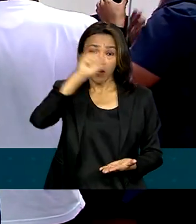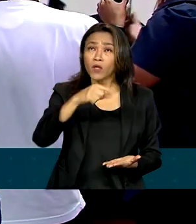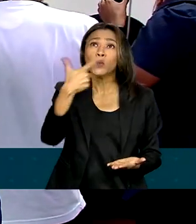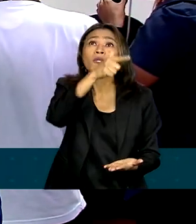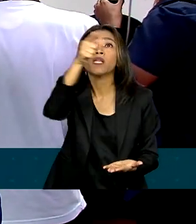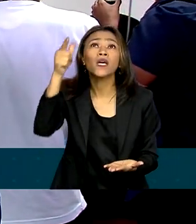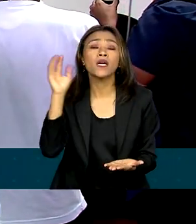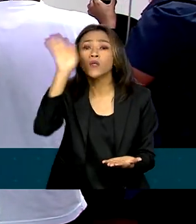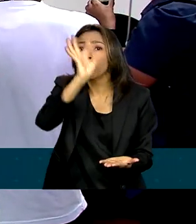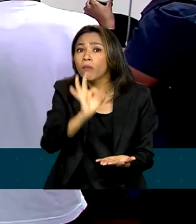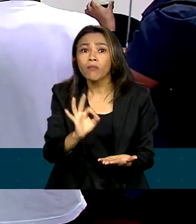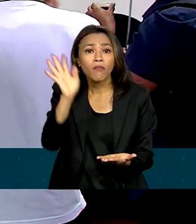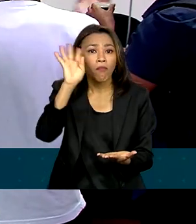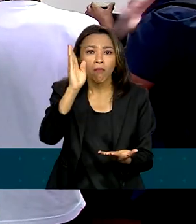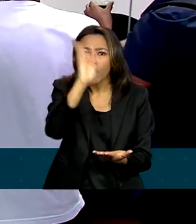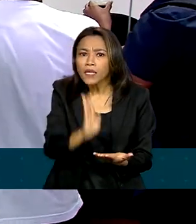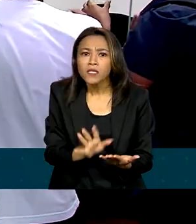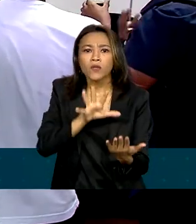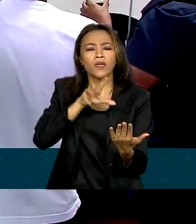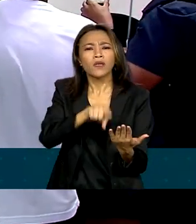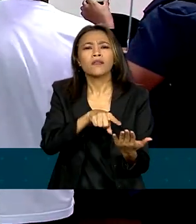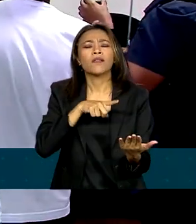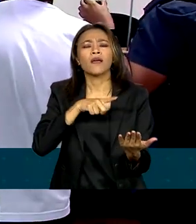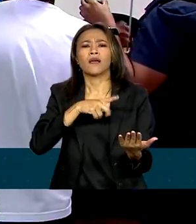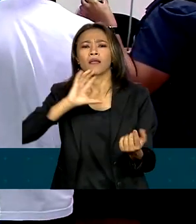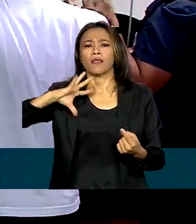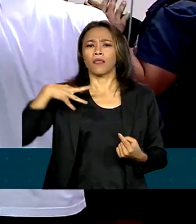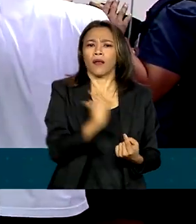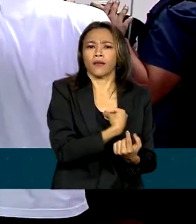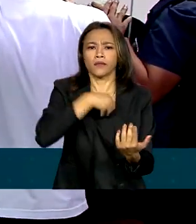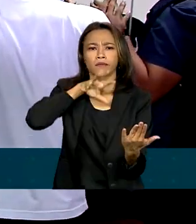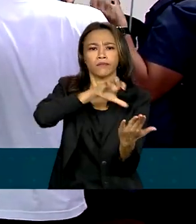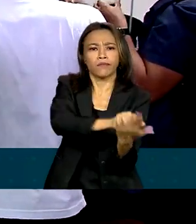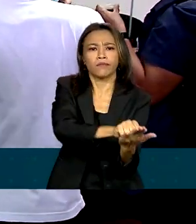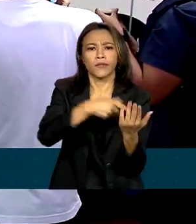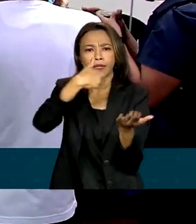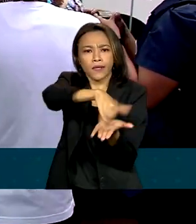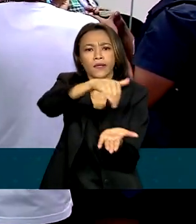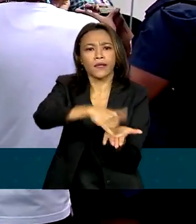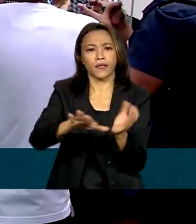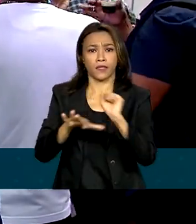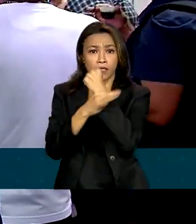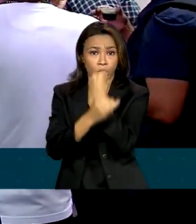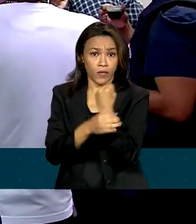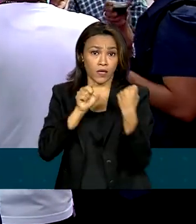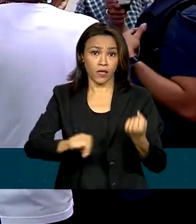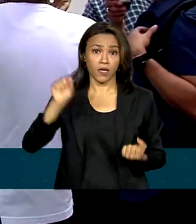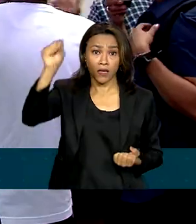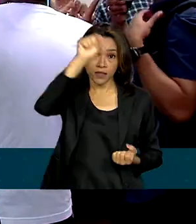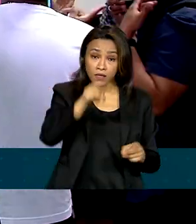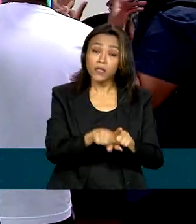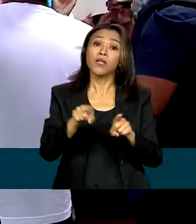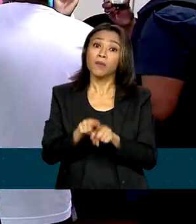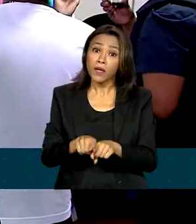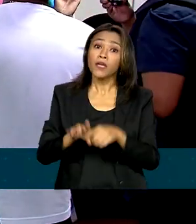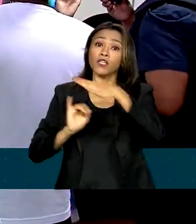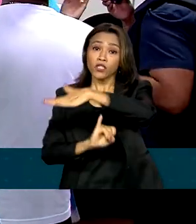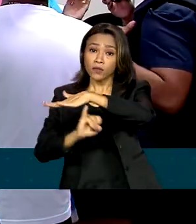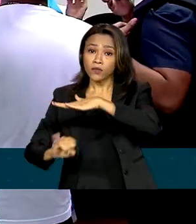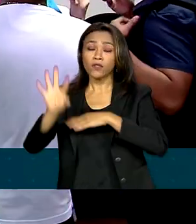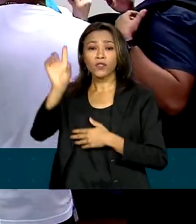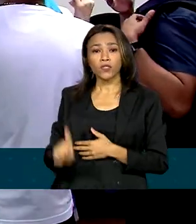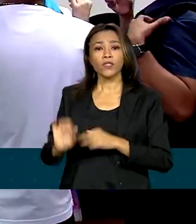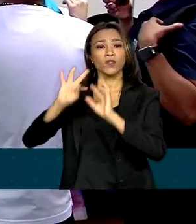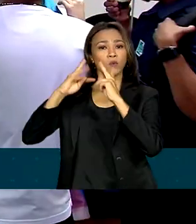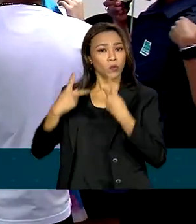de dados que contemple as pessoas trans nas estatísticas de secretarias de segurança e de instituições de direitos humanos